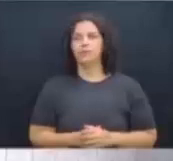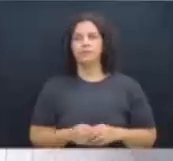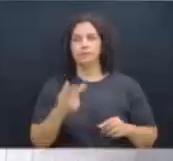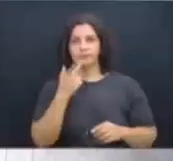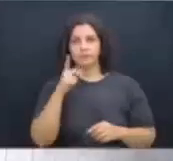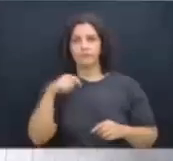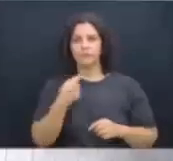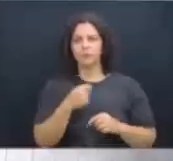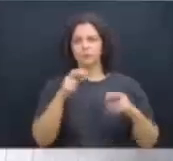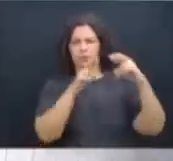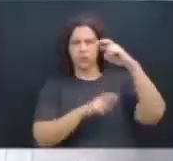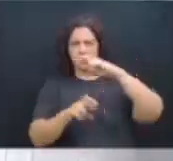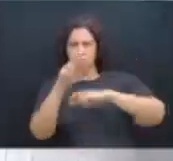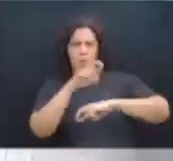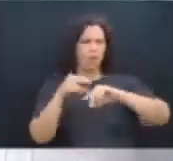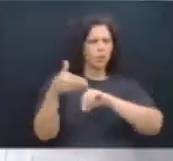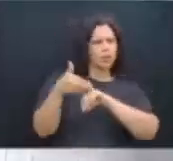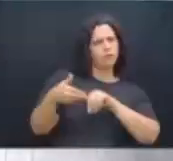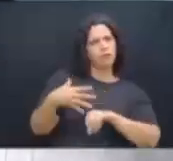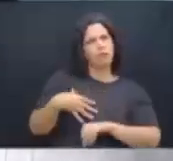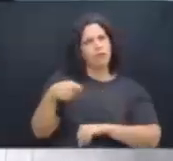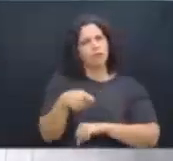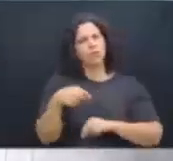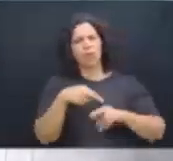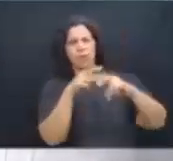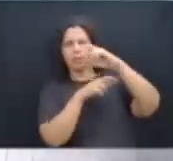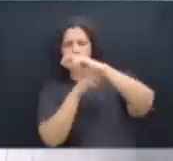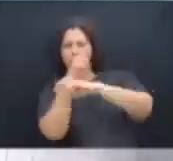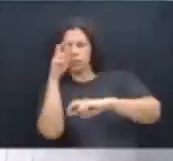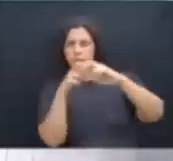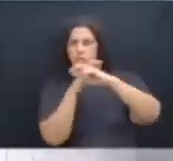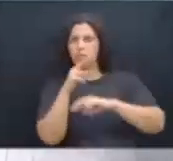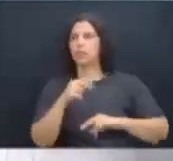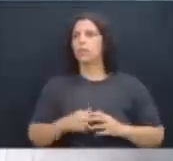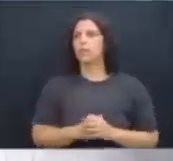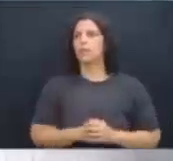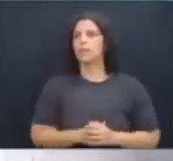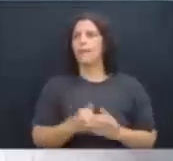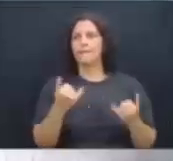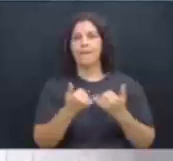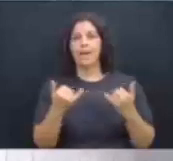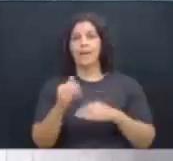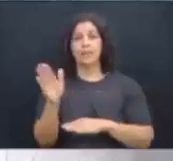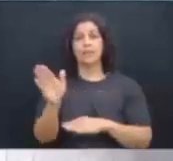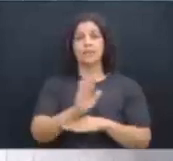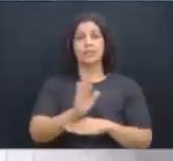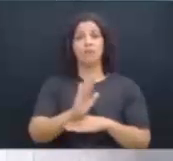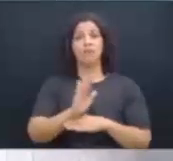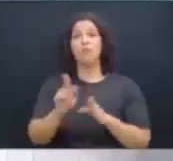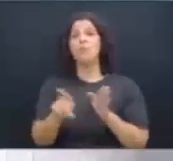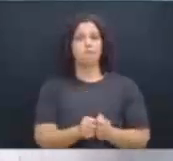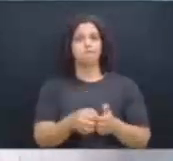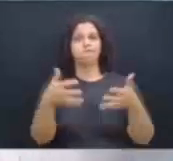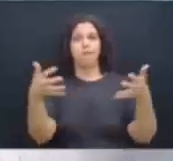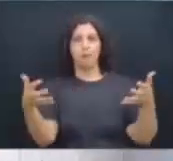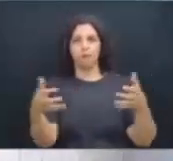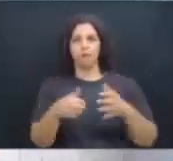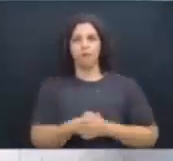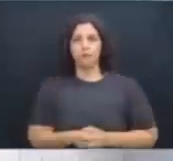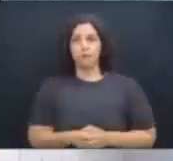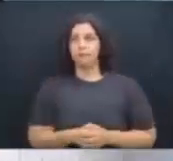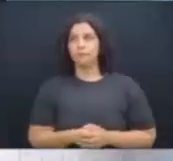sobre espionagens no governo Ratinho Júnior, quase um filme de James Bond. E